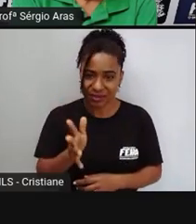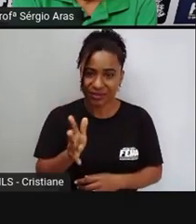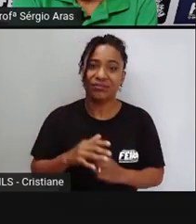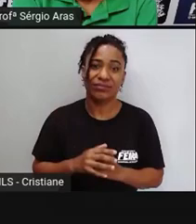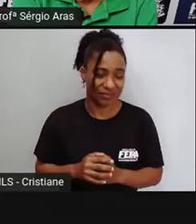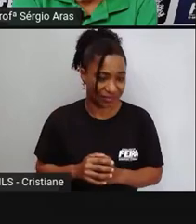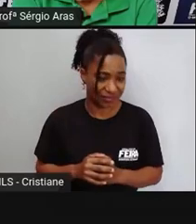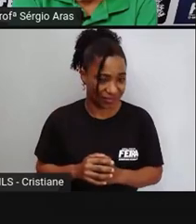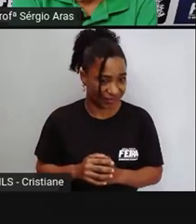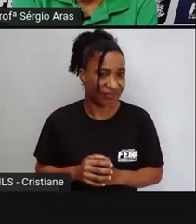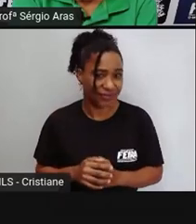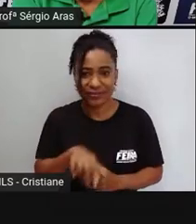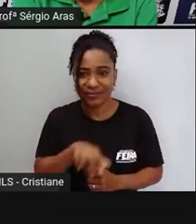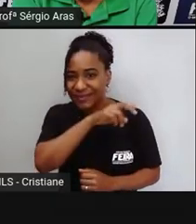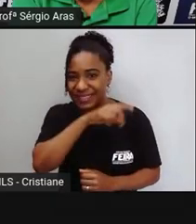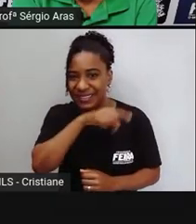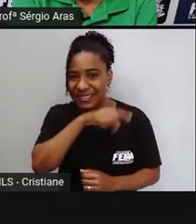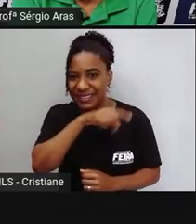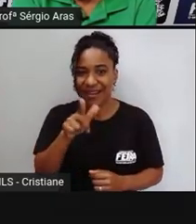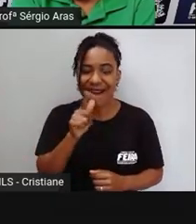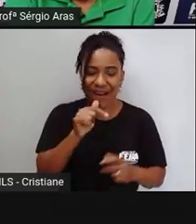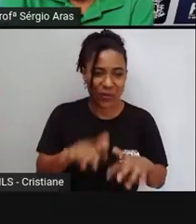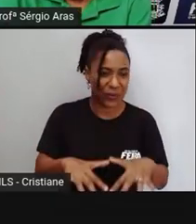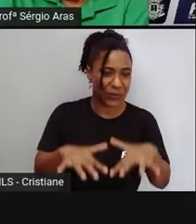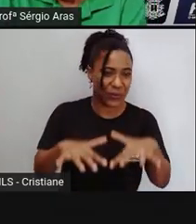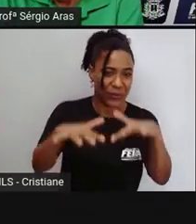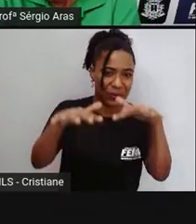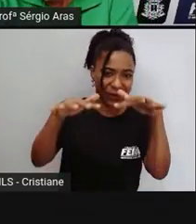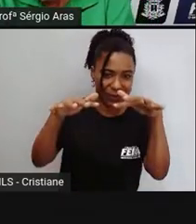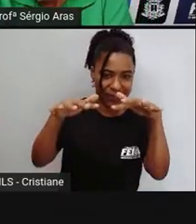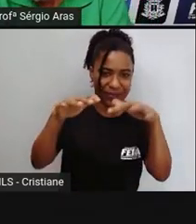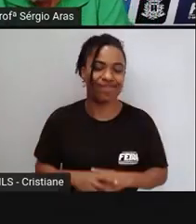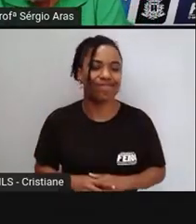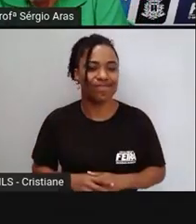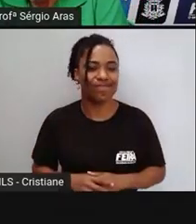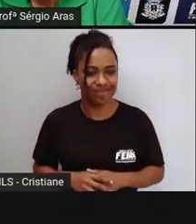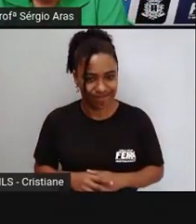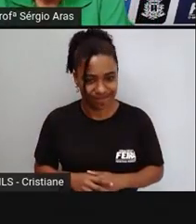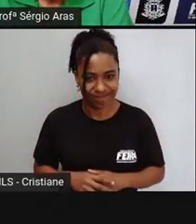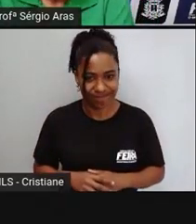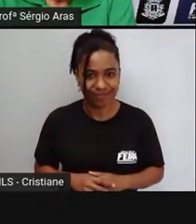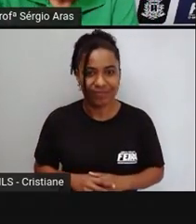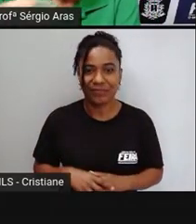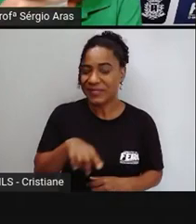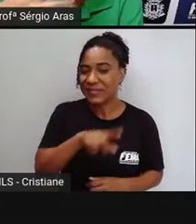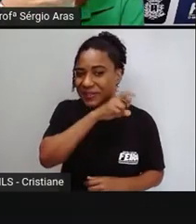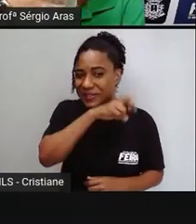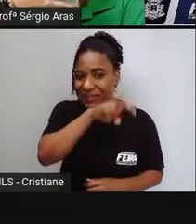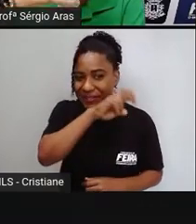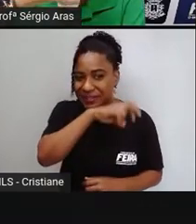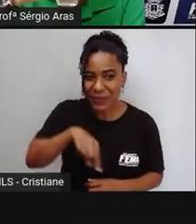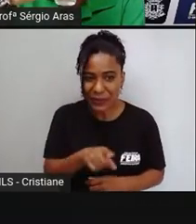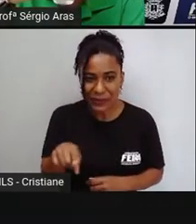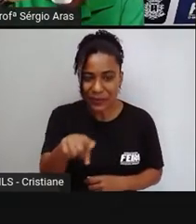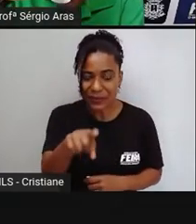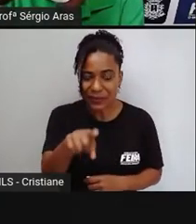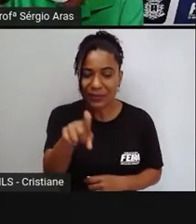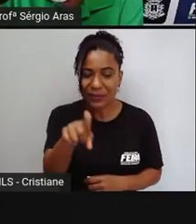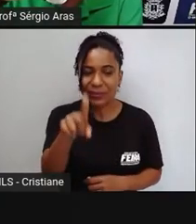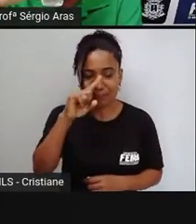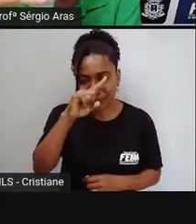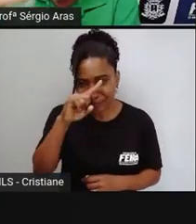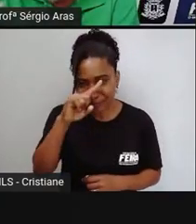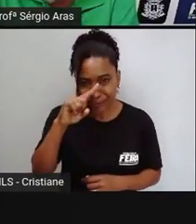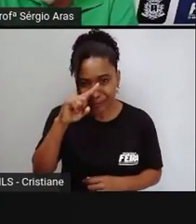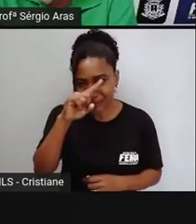contrapisos do banheiro também porque aqui não tem condições de ficar a gente só tá aqui mesmo porque não tem pra onde ir